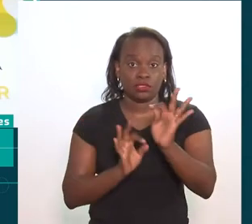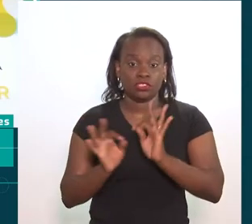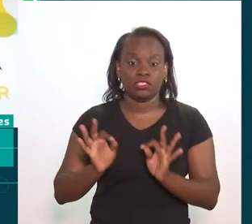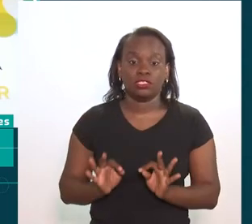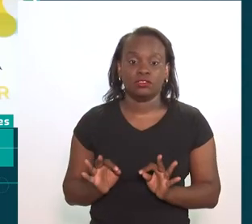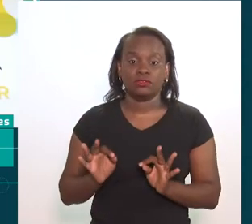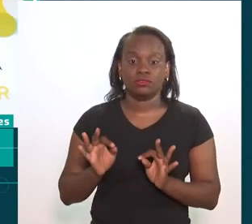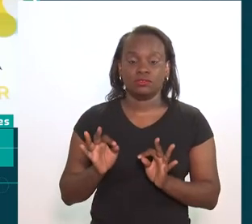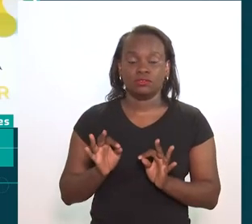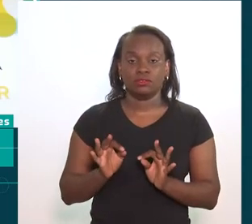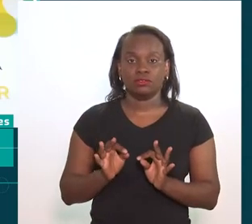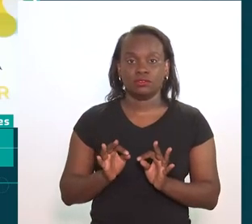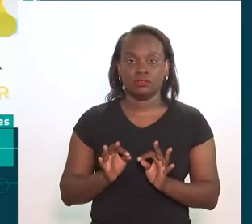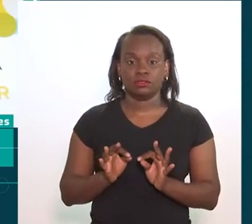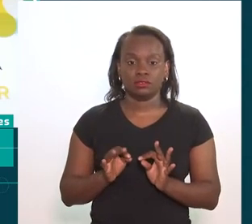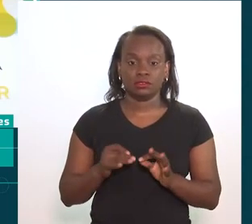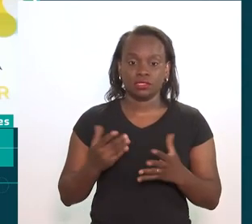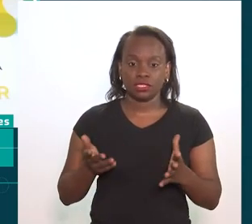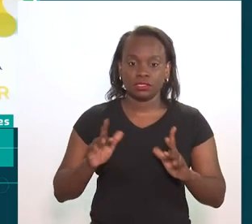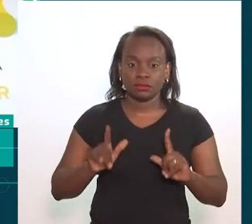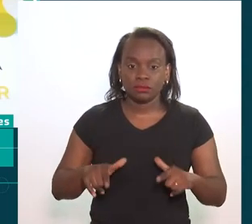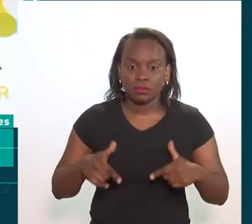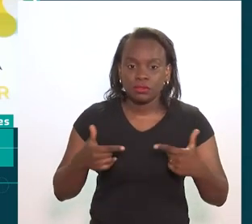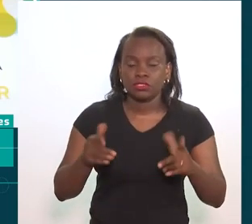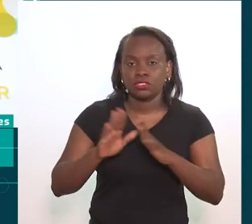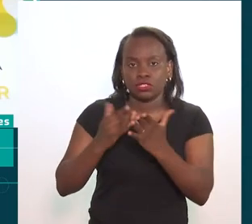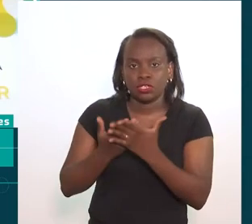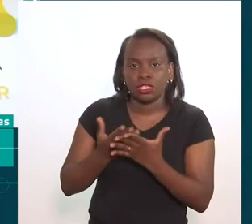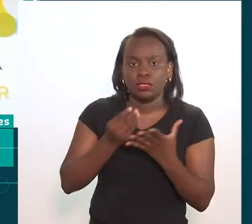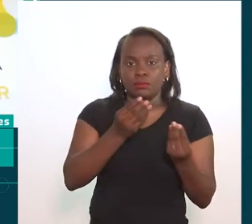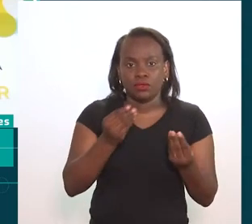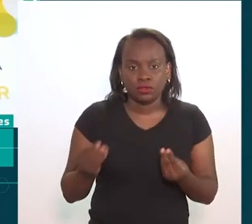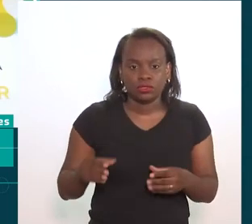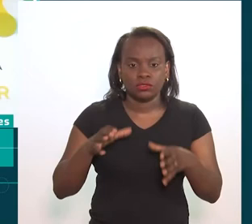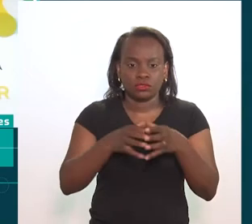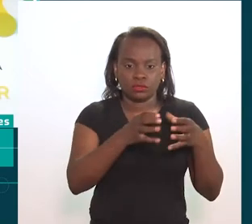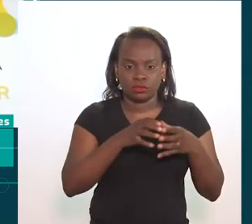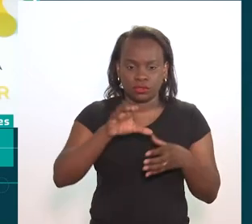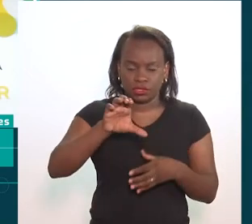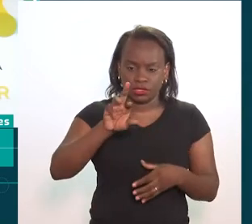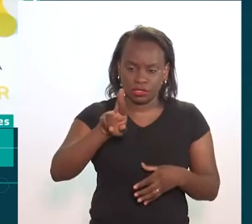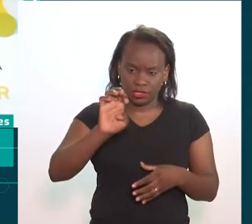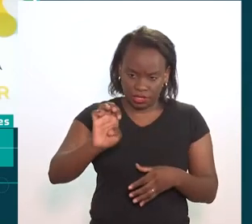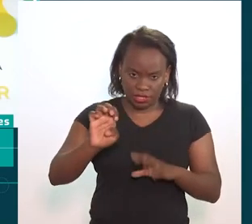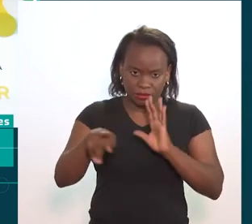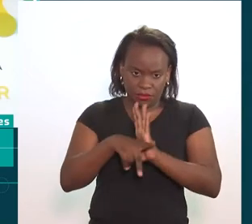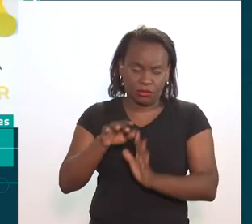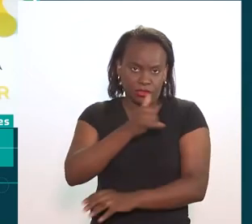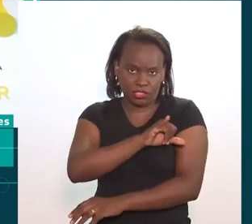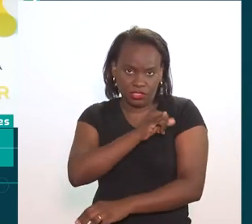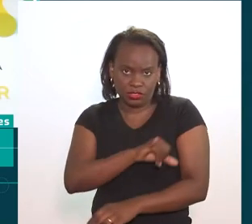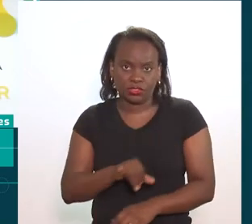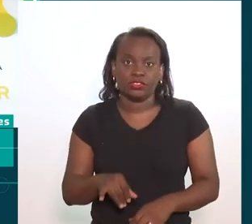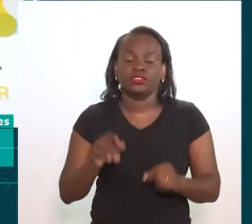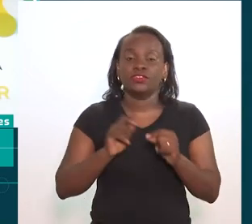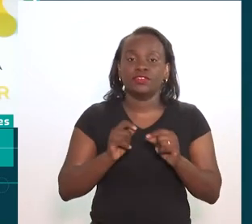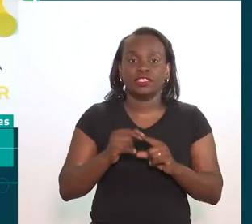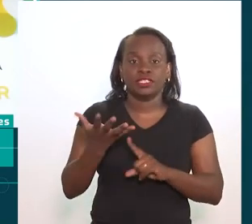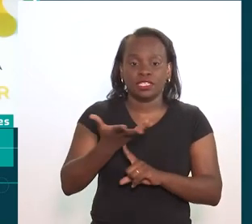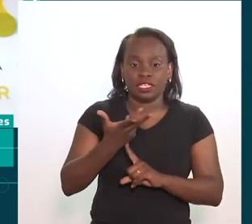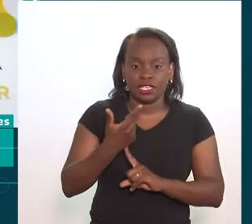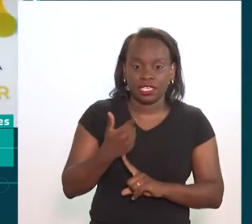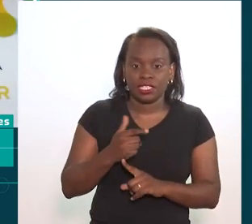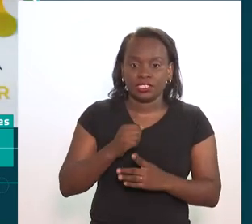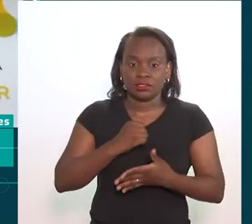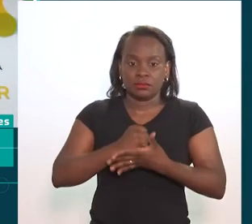oportunidade também de participar do Ocupa Escola, que foi um projeto que mobilizou muitas escolas